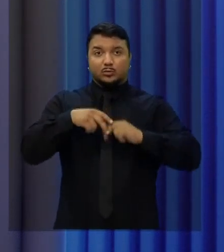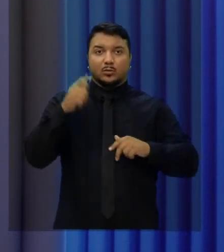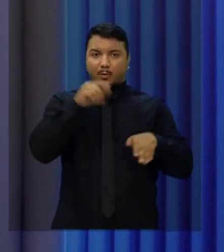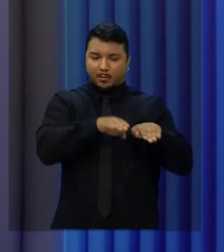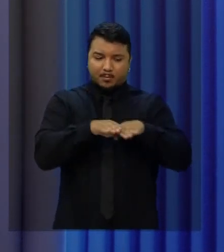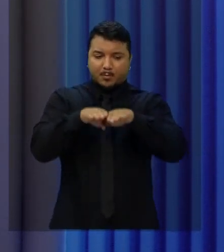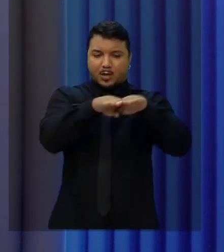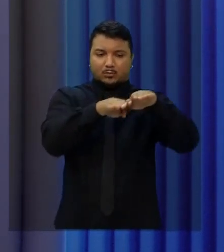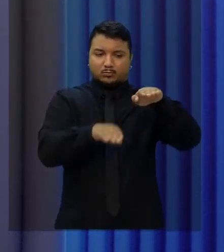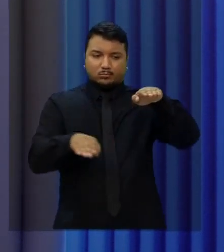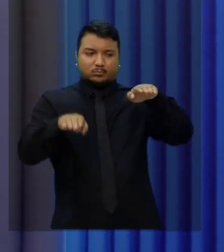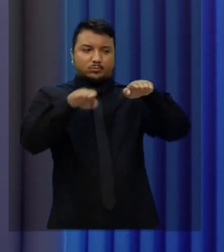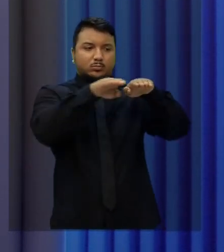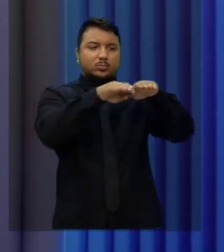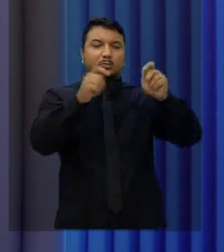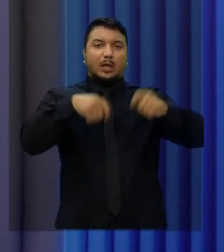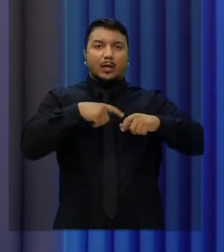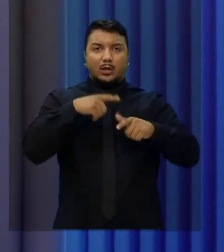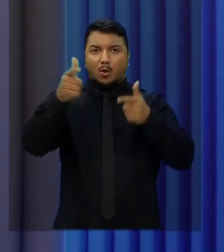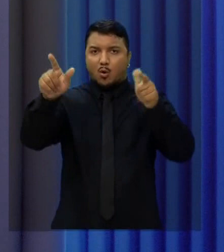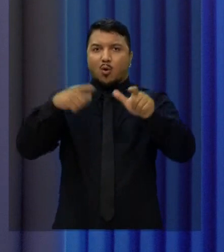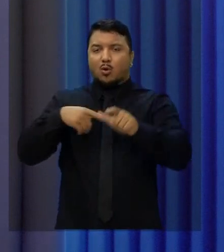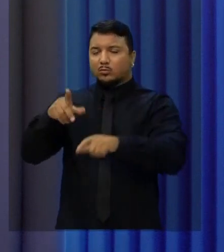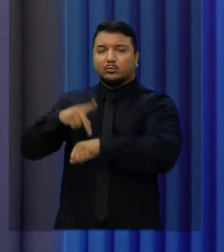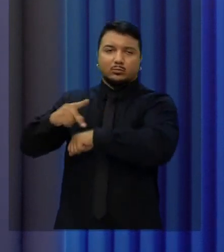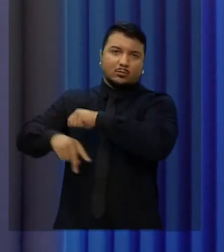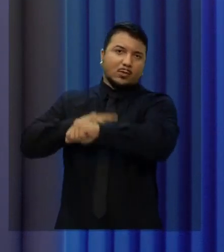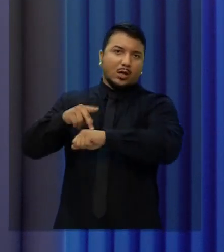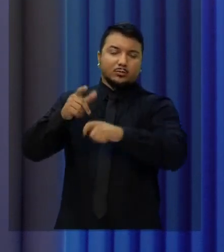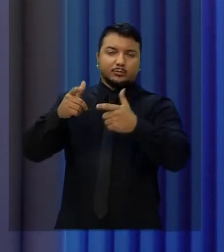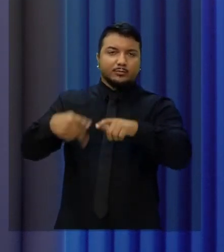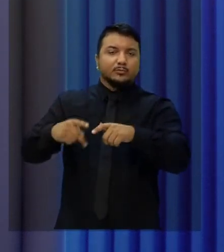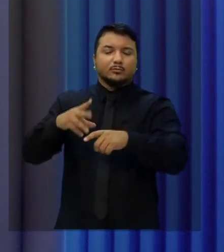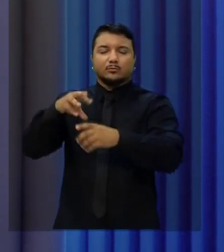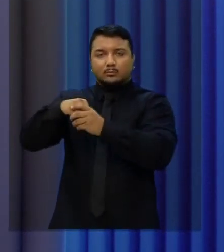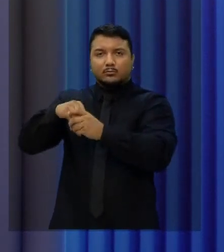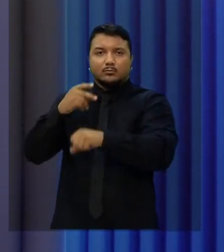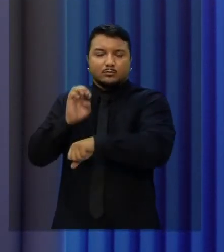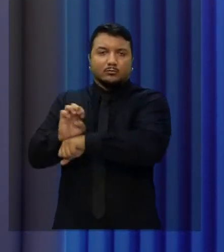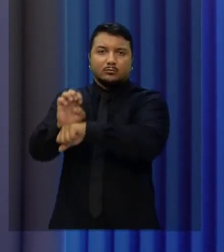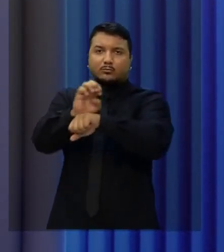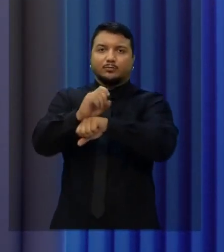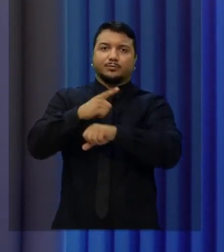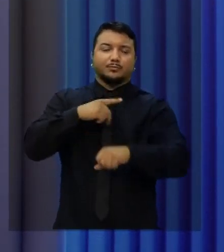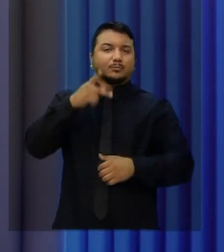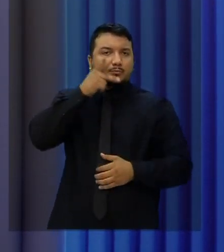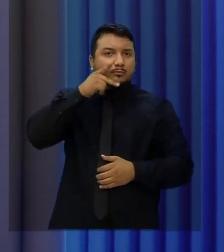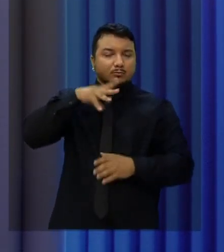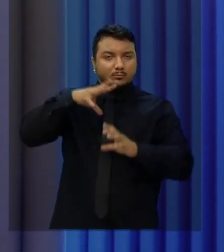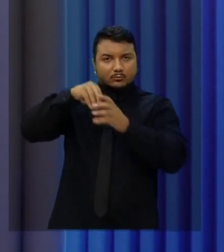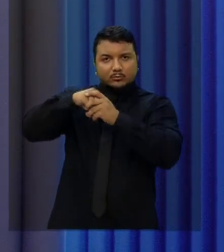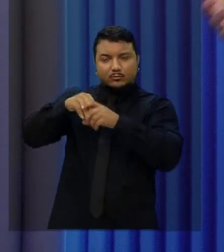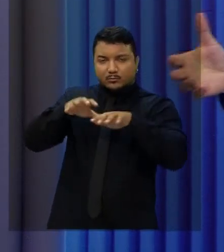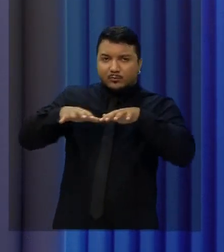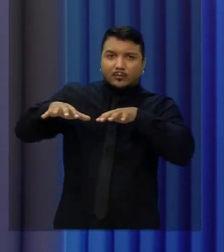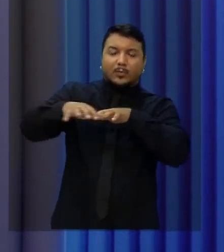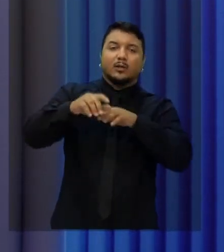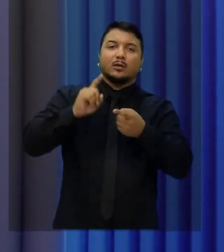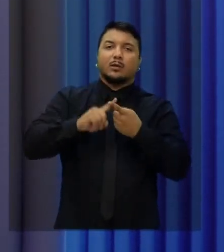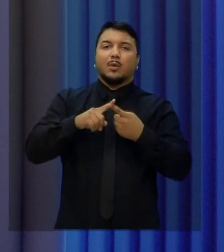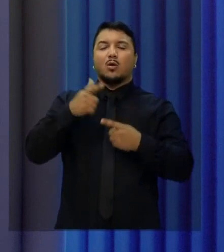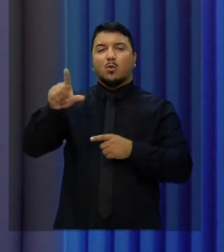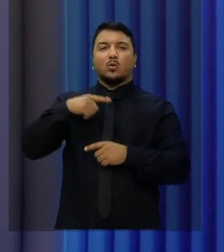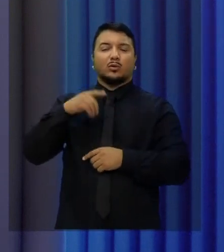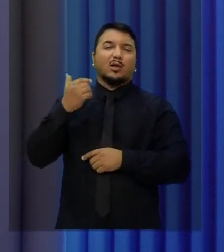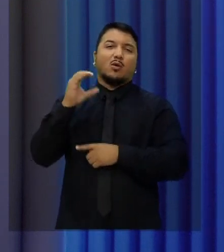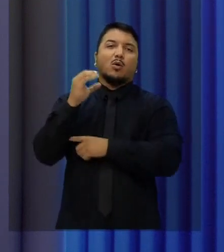qualidade que já se aplica em várias partes do país. Em São José dos Campos, aqui na Paraíba, experiências que eu vivi também lá em Medellín, que eu